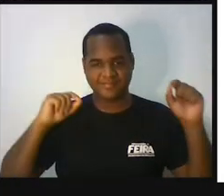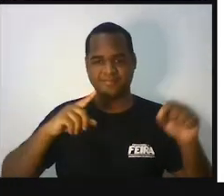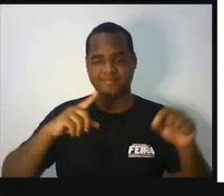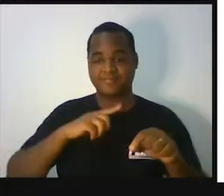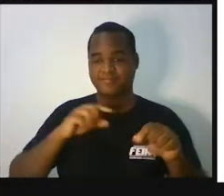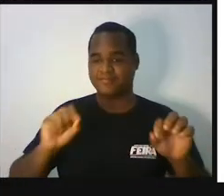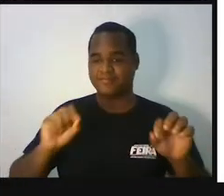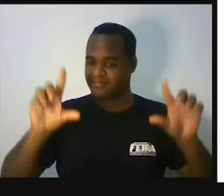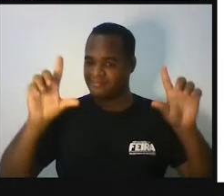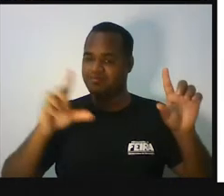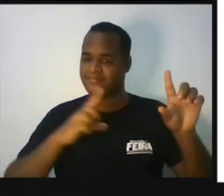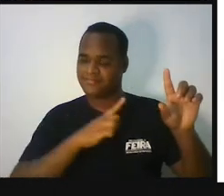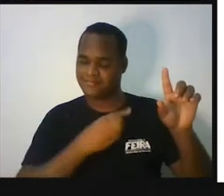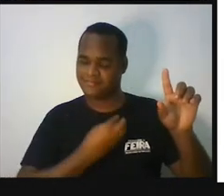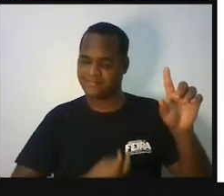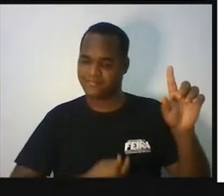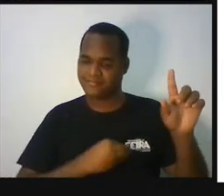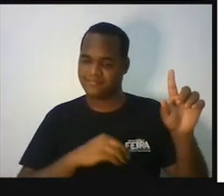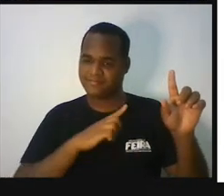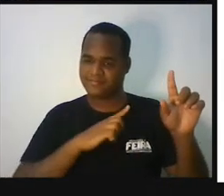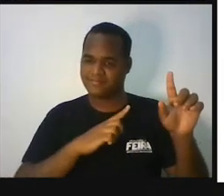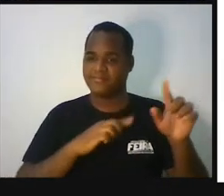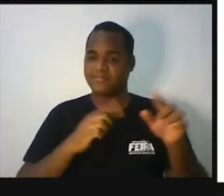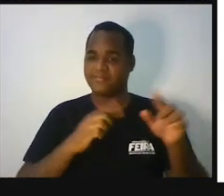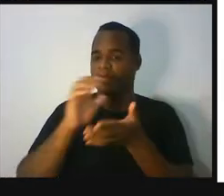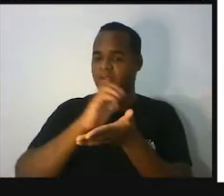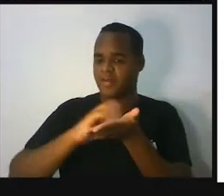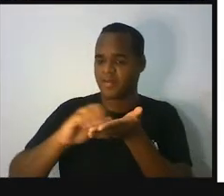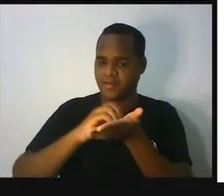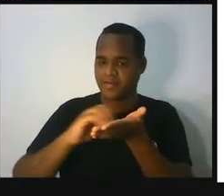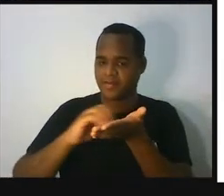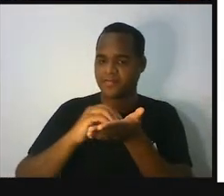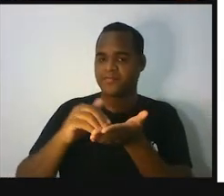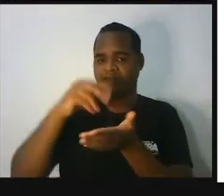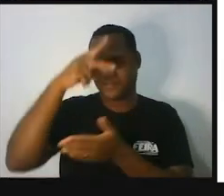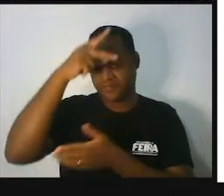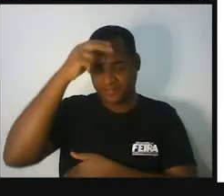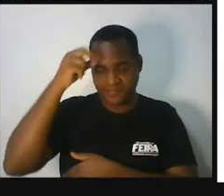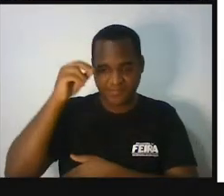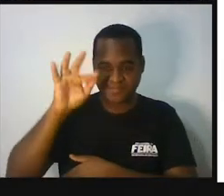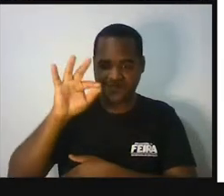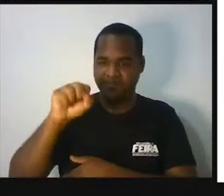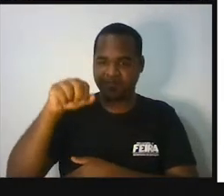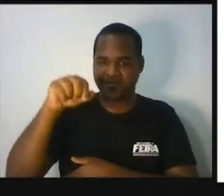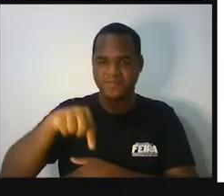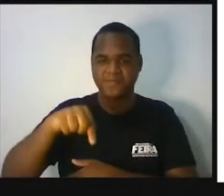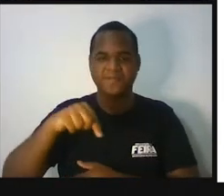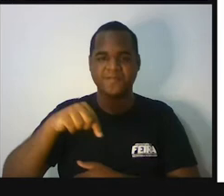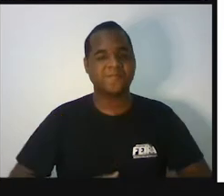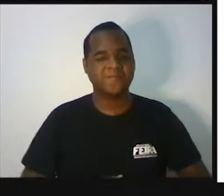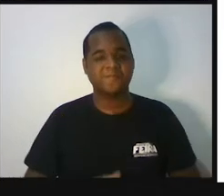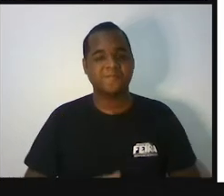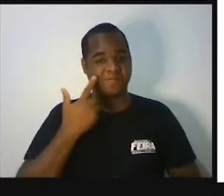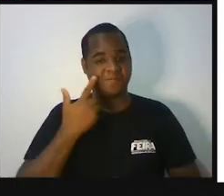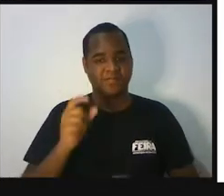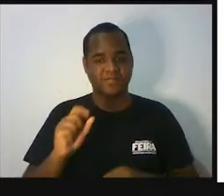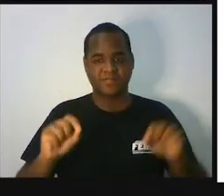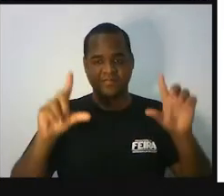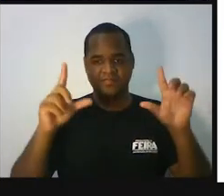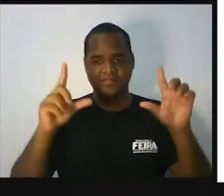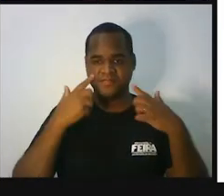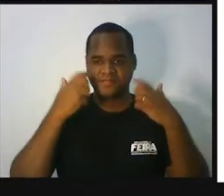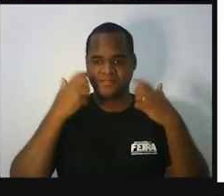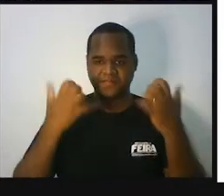da Secretaria Municipal de Educação de Feira de Santana, tá bom? Bom, e como já está aparecendo aí na tela para você, o que é que a gente vai